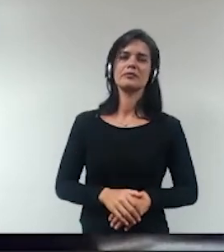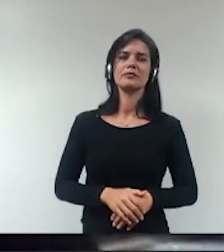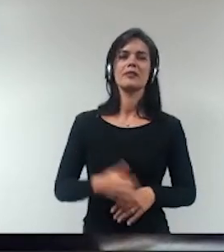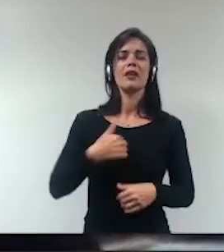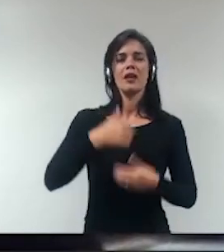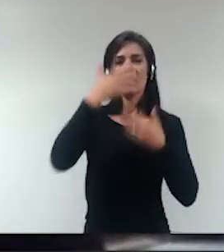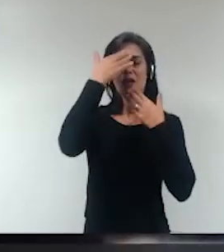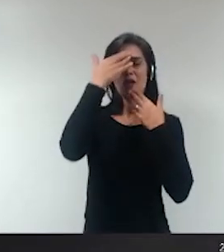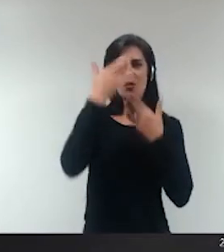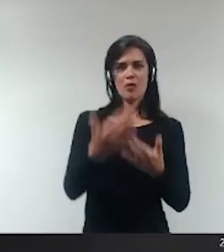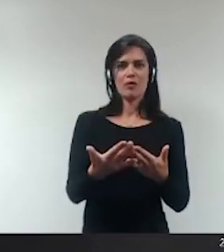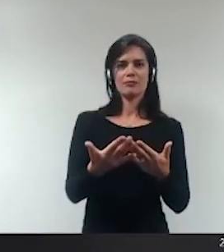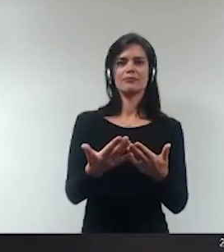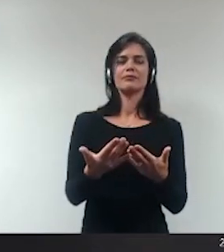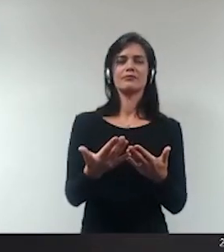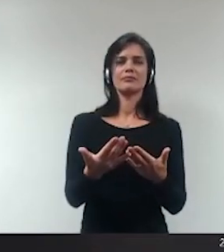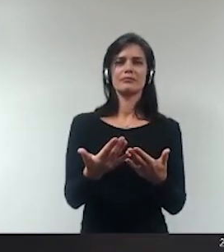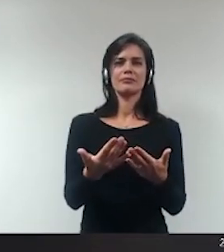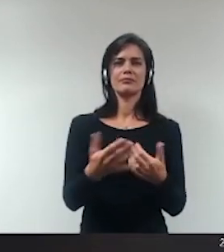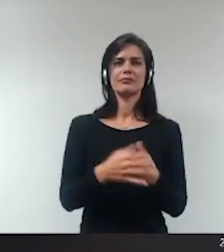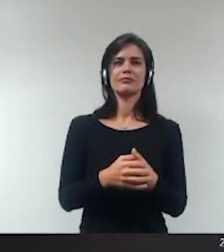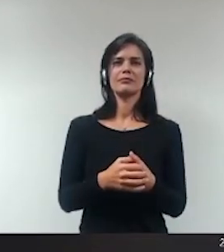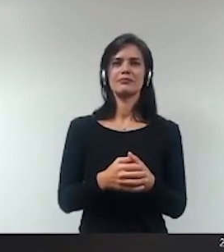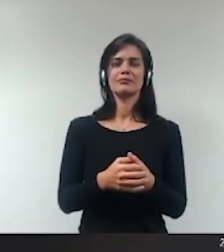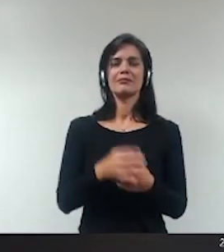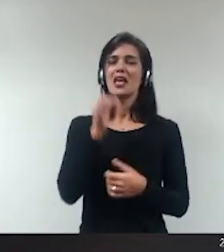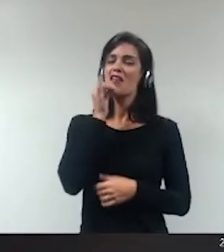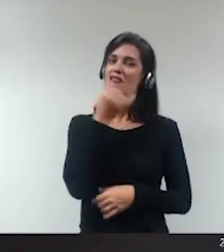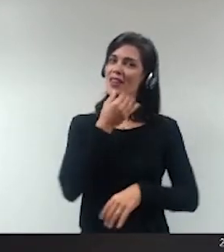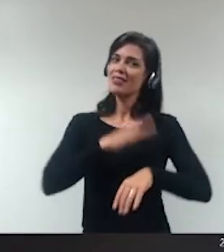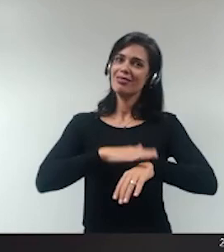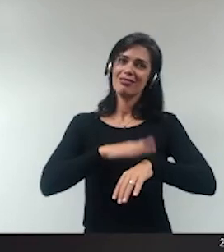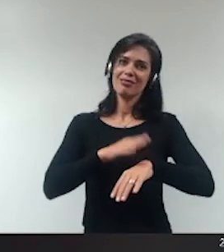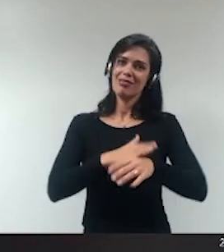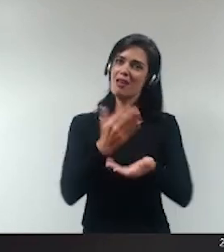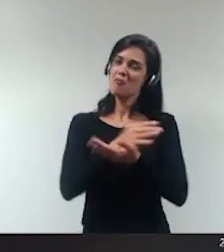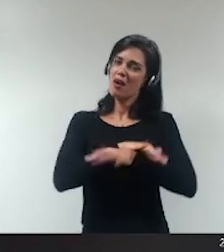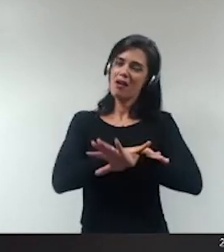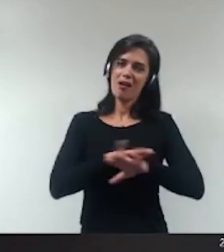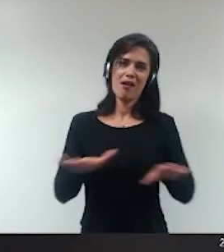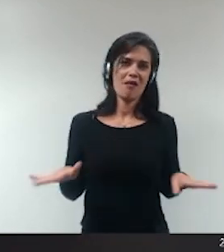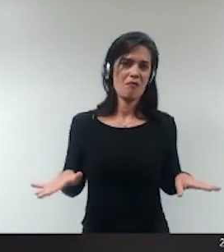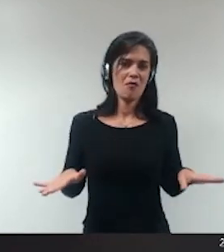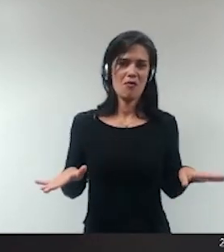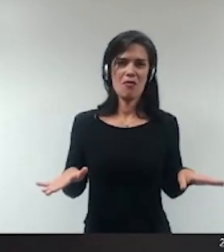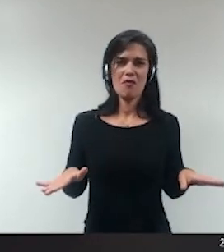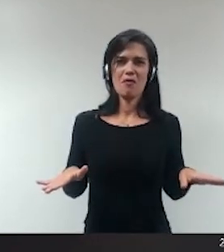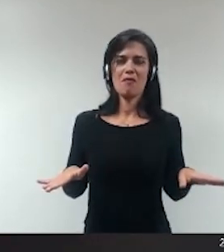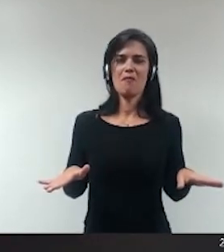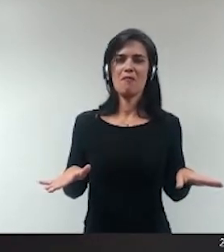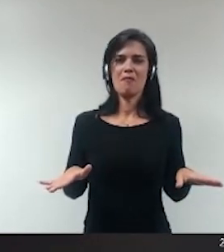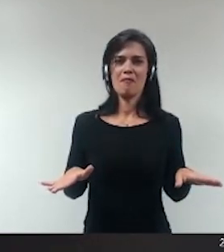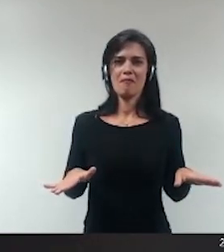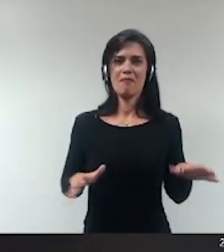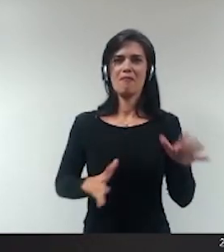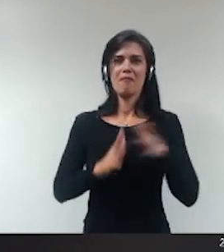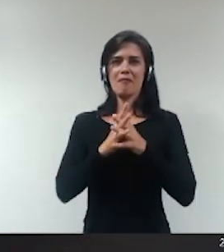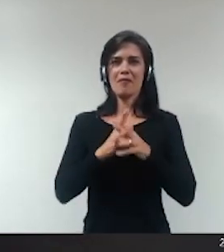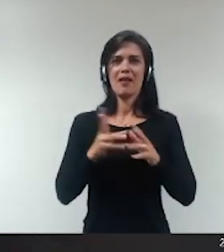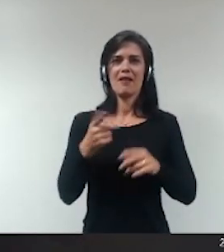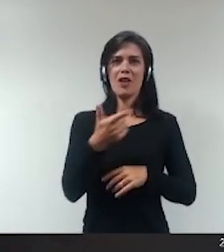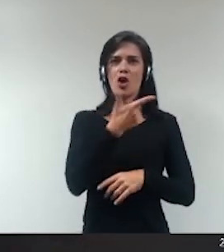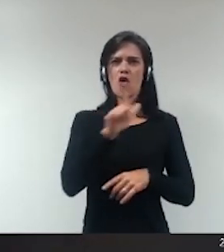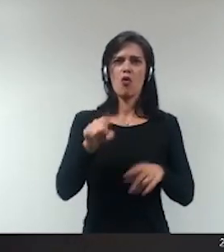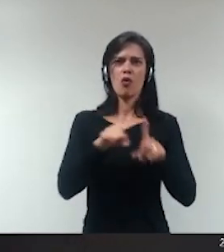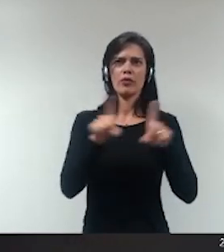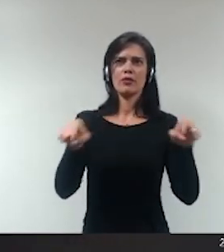agradeço muito a gente infelizmente já extrapolou o nosso tempo um pouquinho e vai entrar outra sala